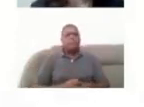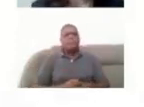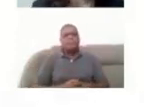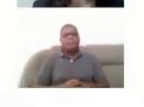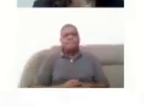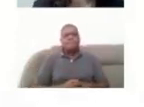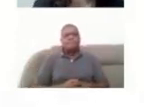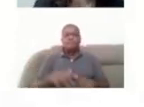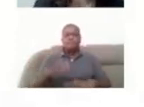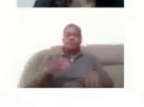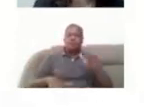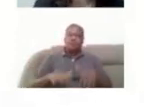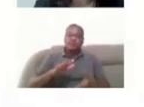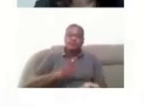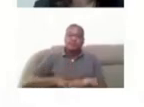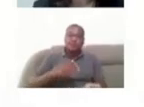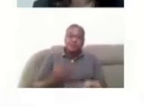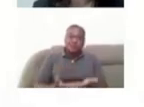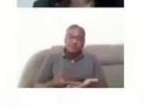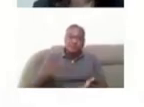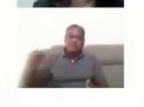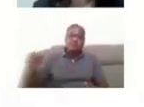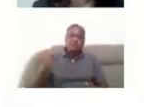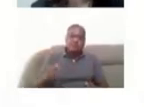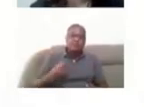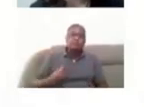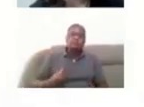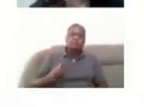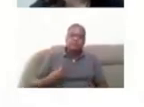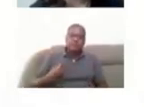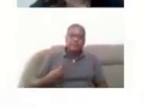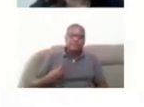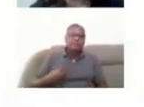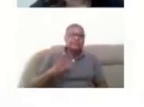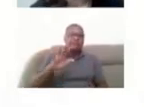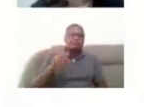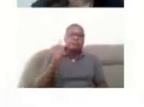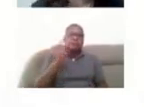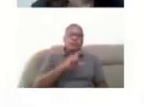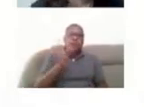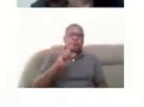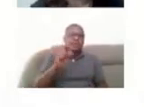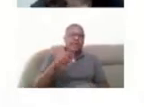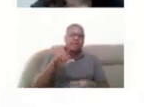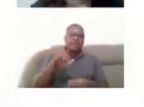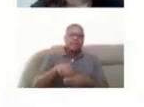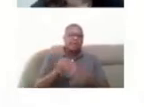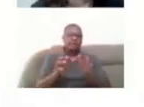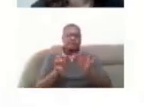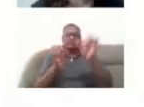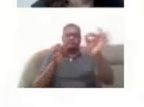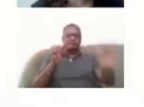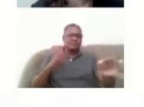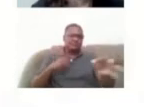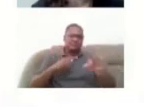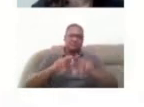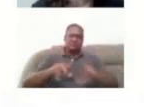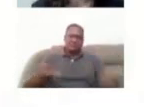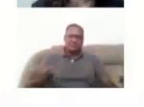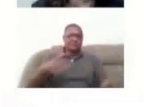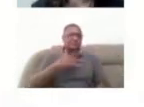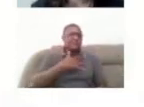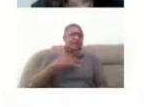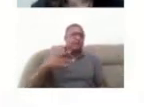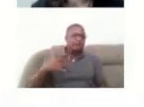às vezes o intérprete era garantido no presencial, às vezes não consegue no ensino remoto, várias questões aí de saúde,